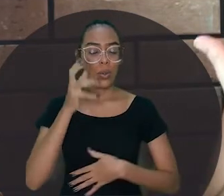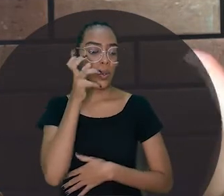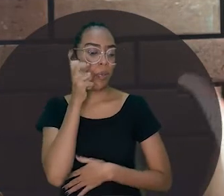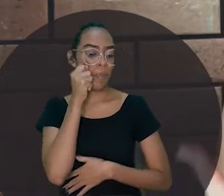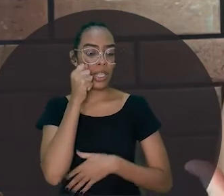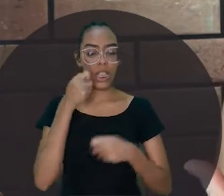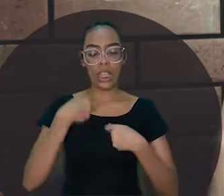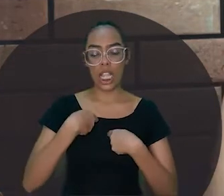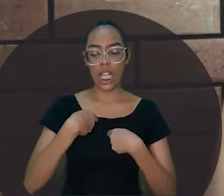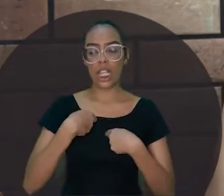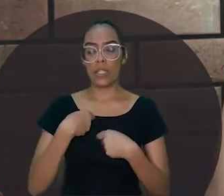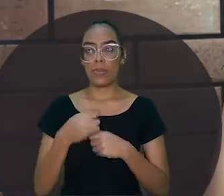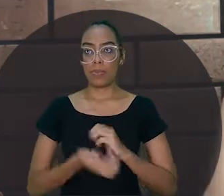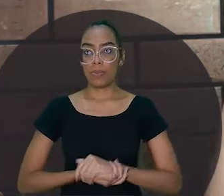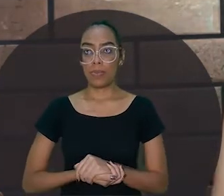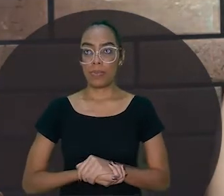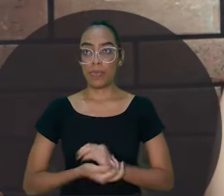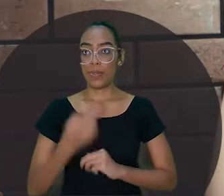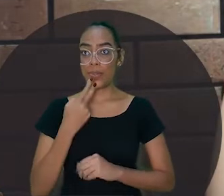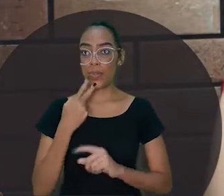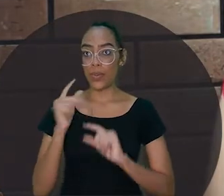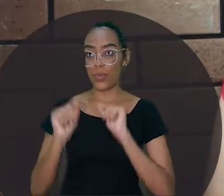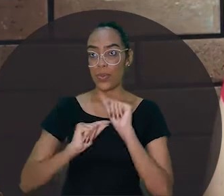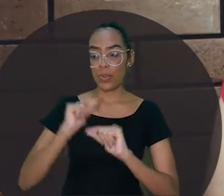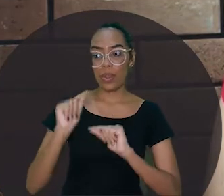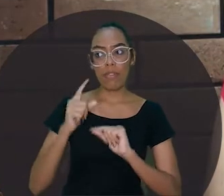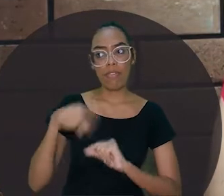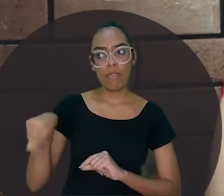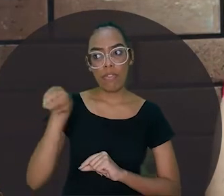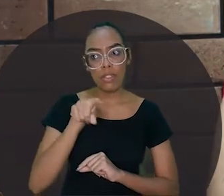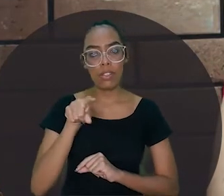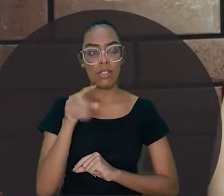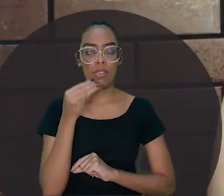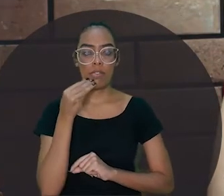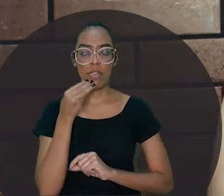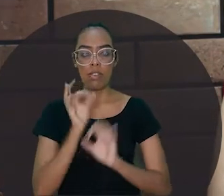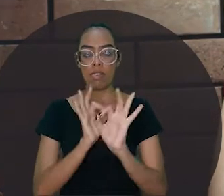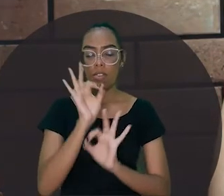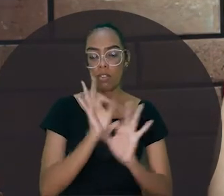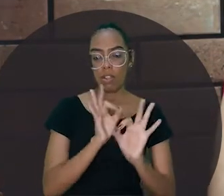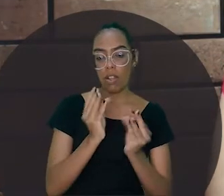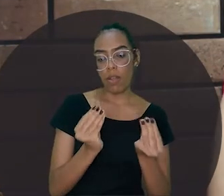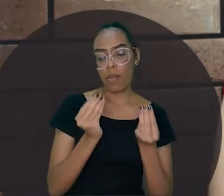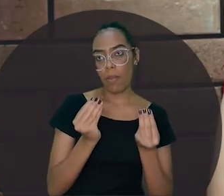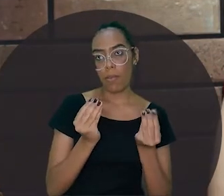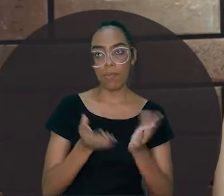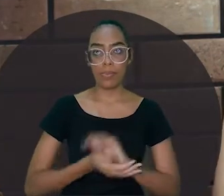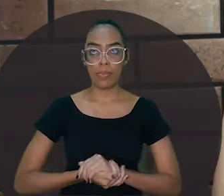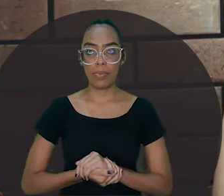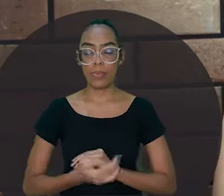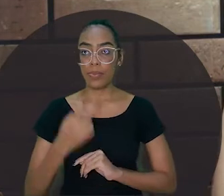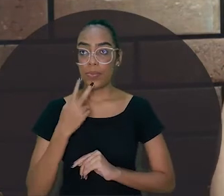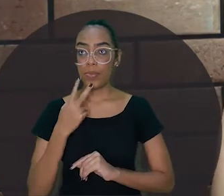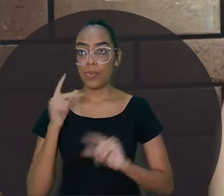descansar. Então, ela falou para ele bem direitinho como ele poderia fazer para encontrar a